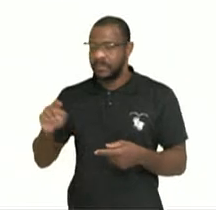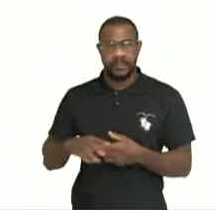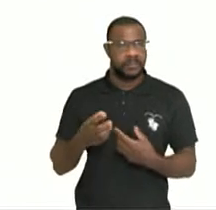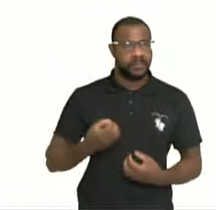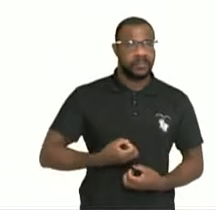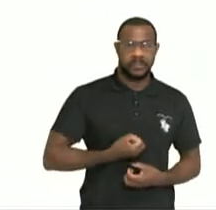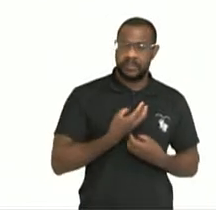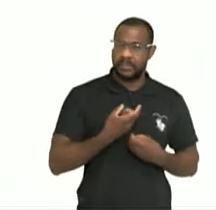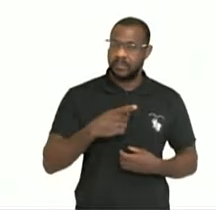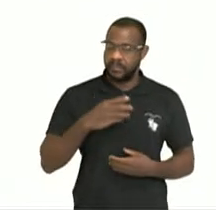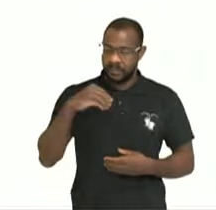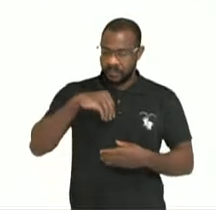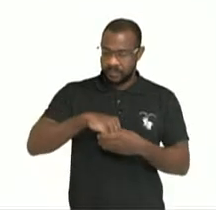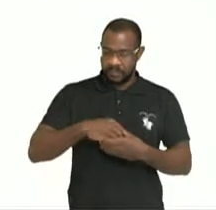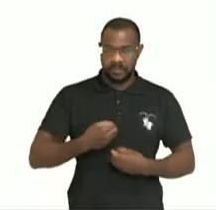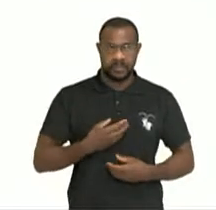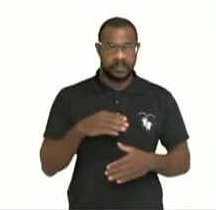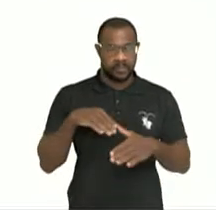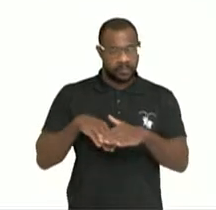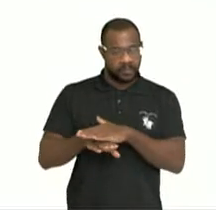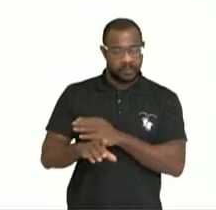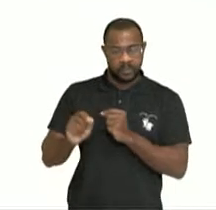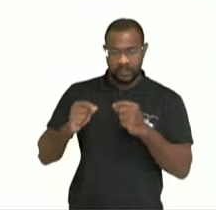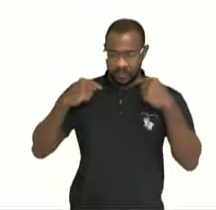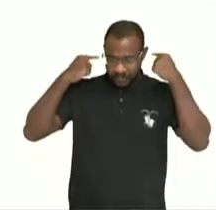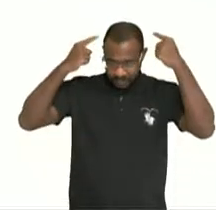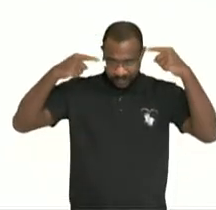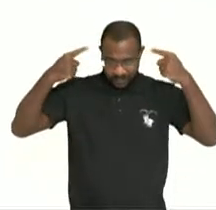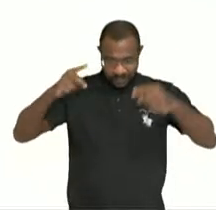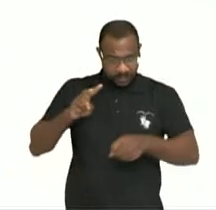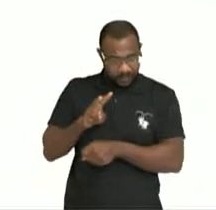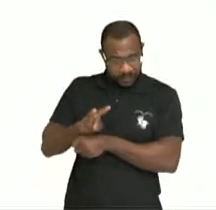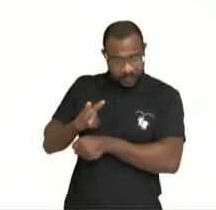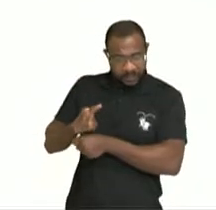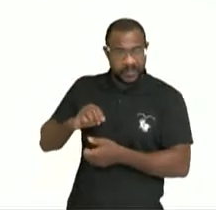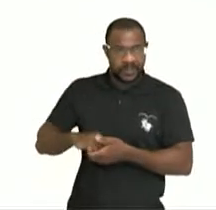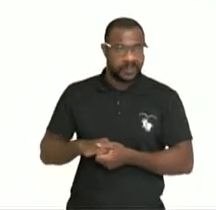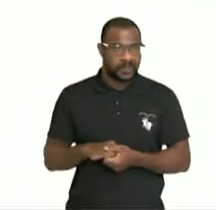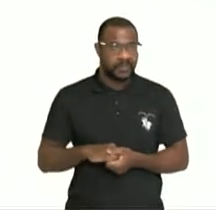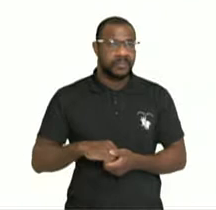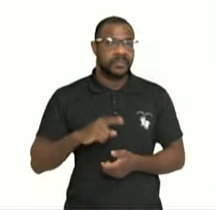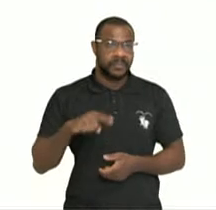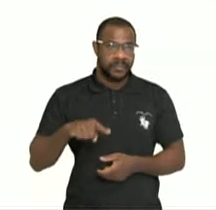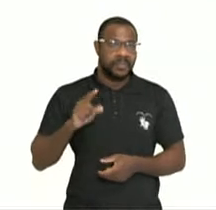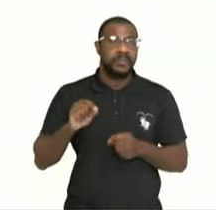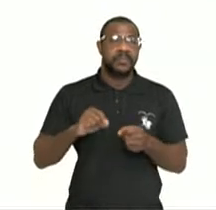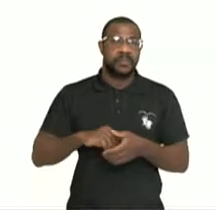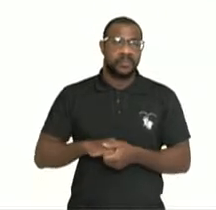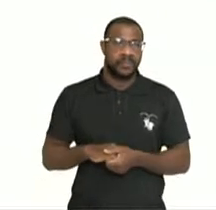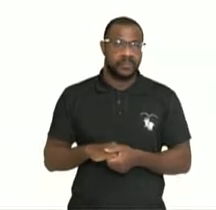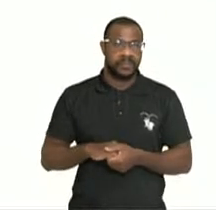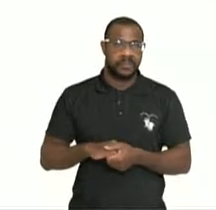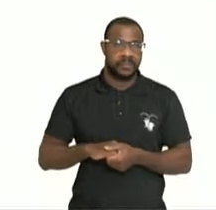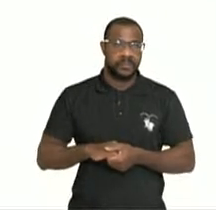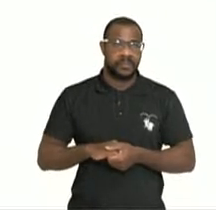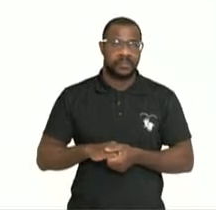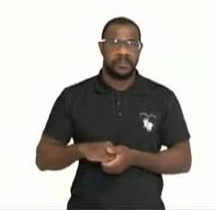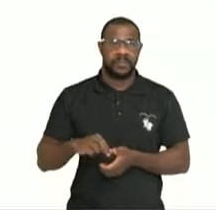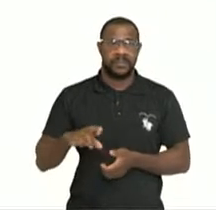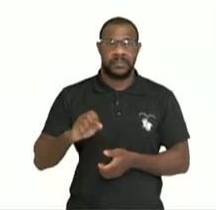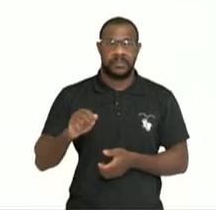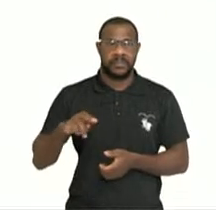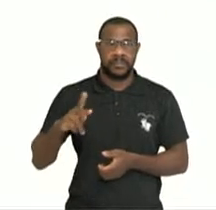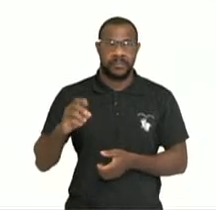no poema Guardador de Rebanhos. Então, é a parte 9 do poema Guardador de Rebanhos.